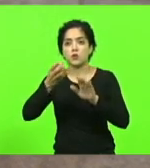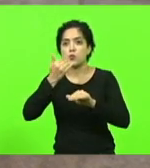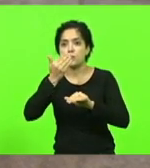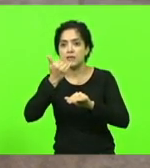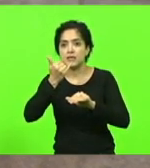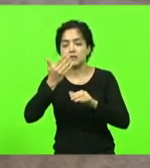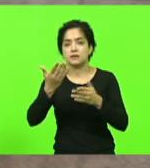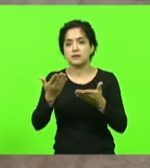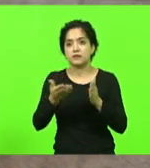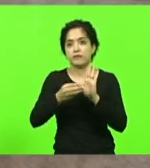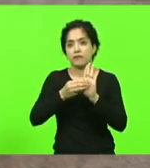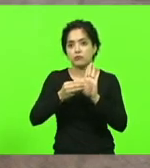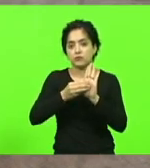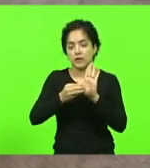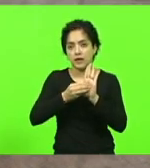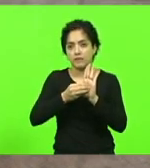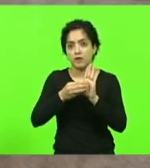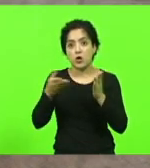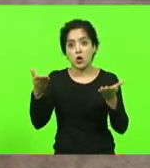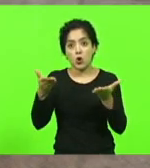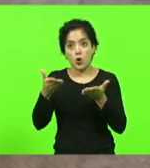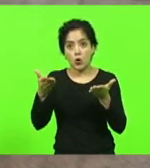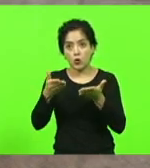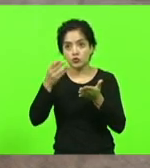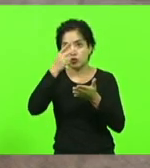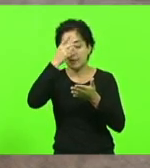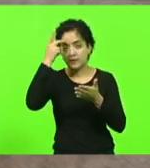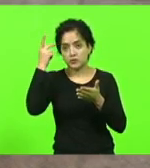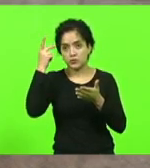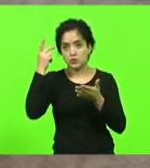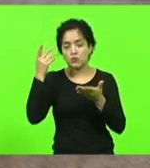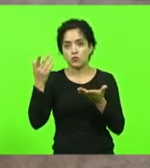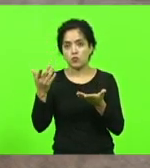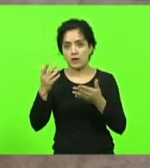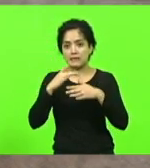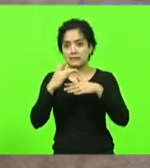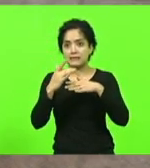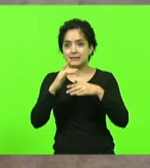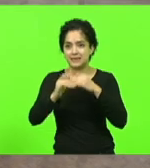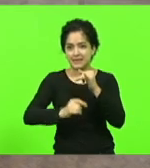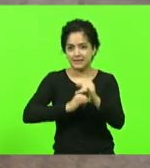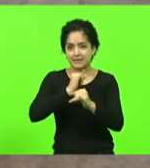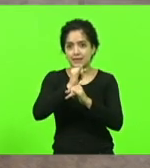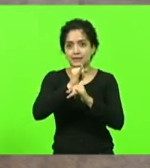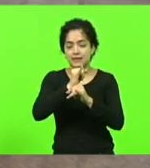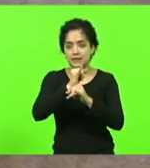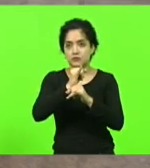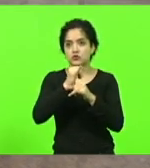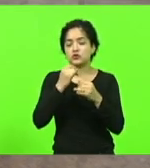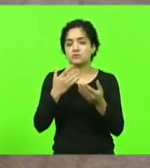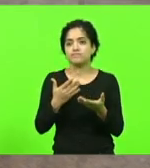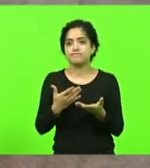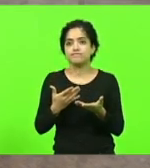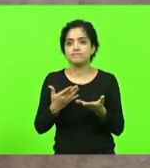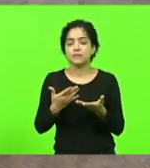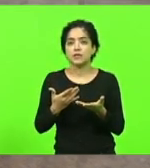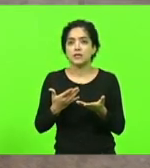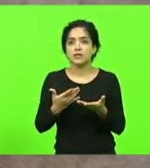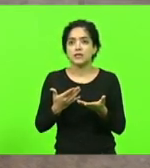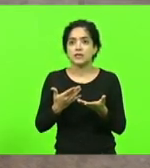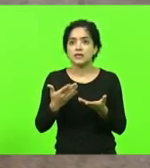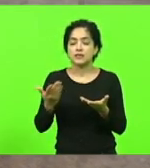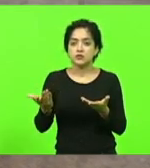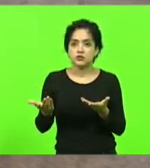a pessoa hoje através da internet deputado Silvio através